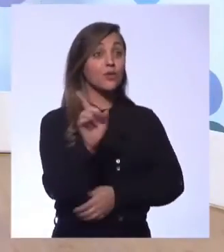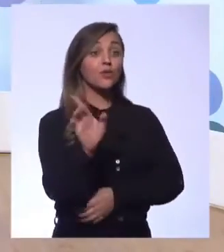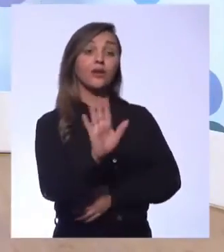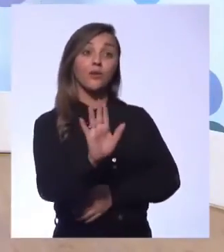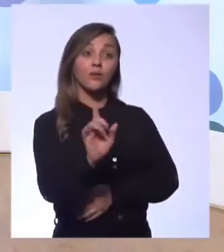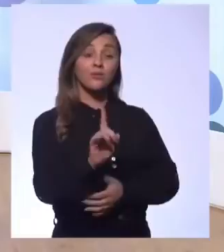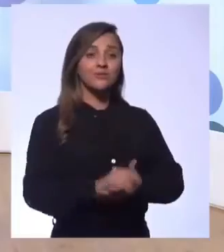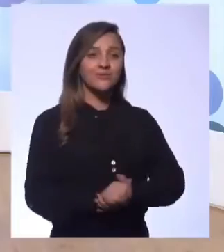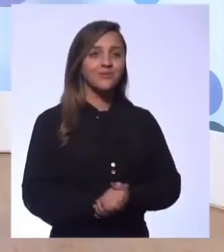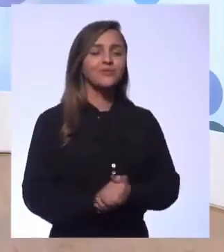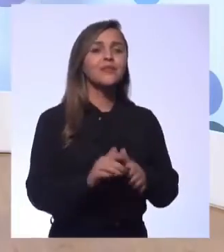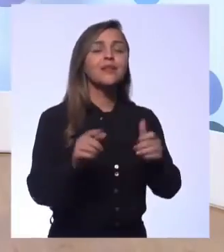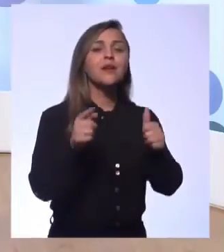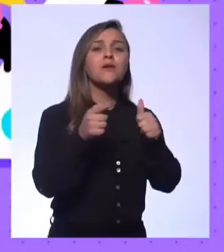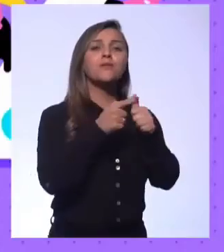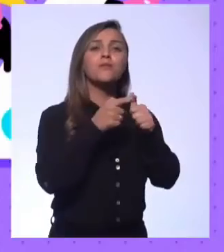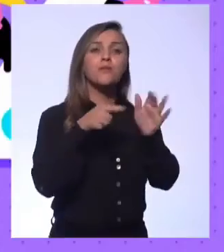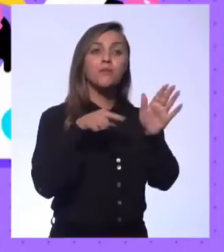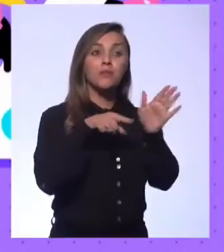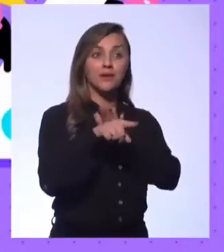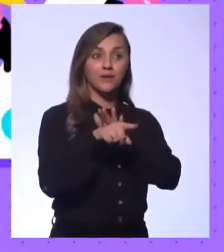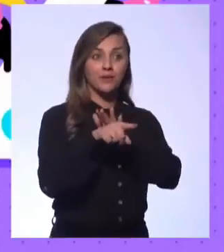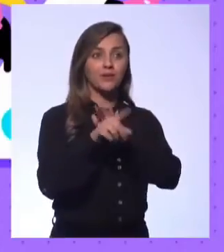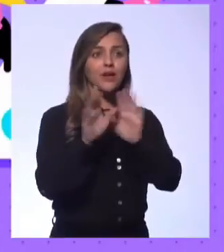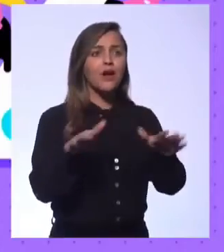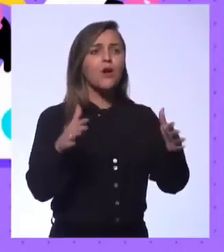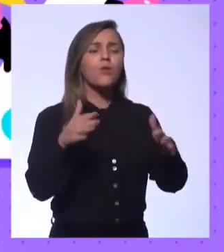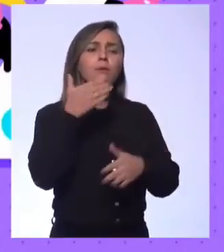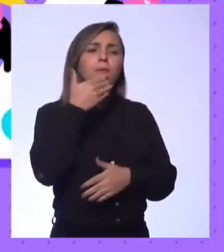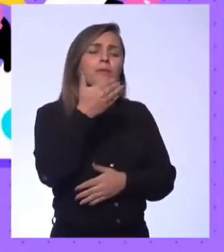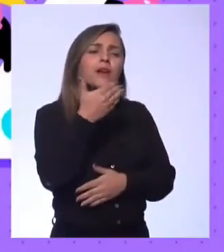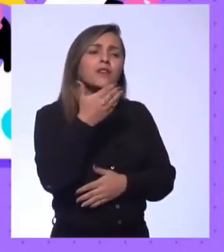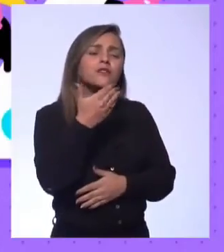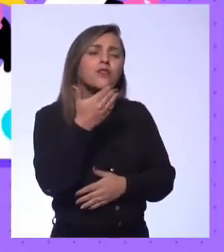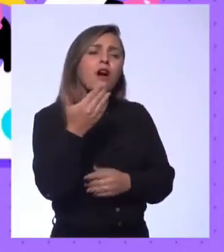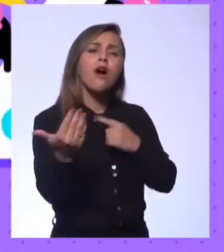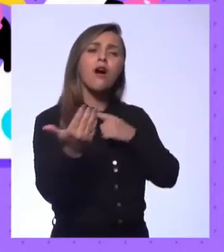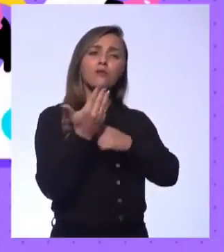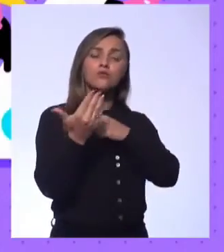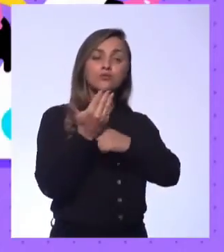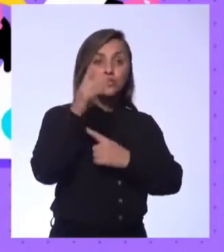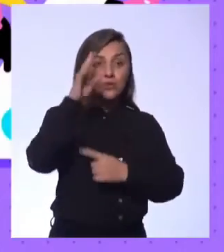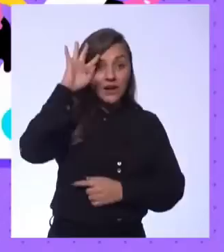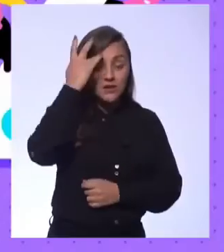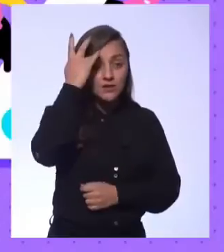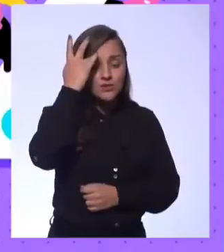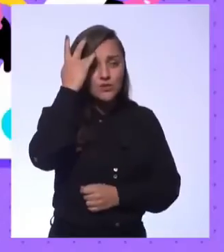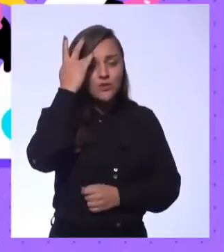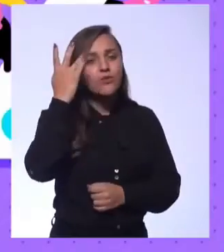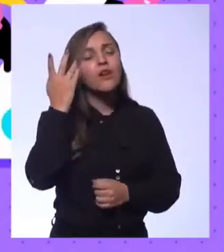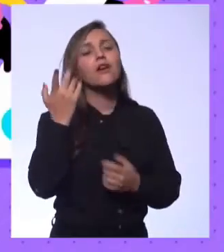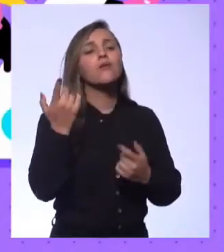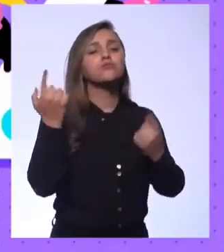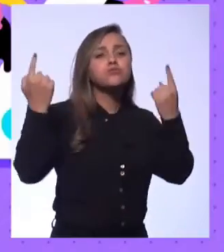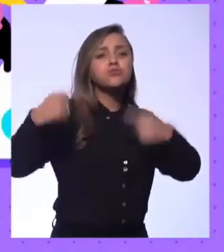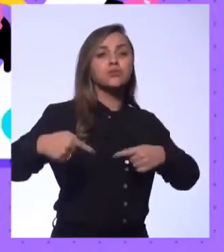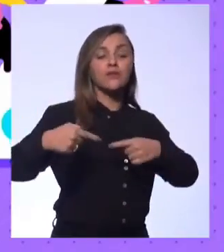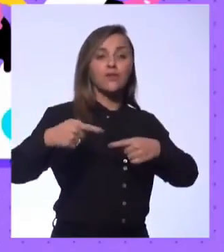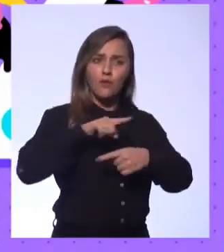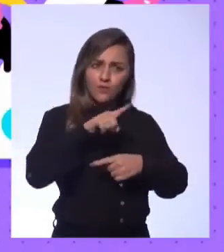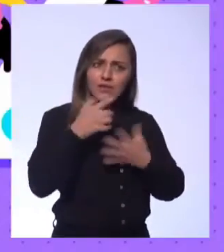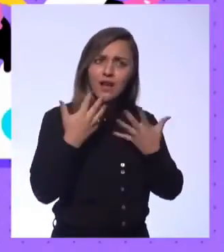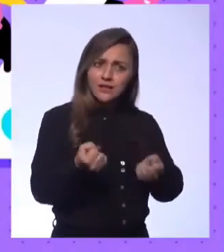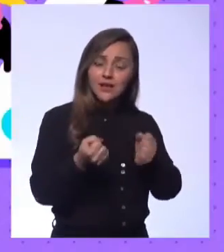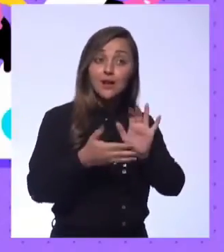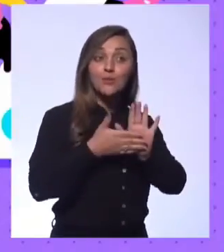um, quando alguém pede para você ajudar a resolver uma situação desafiadora, você aceita a proposta?